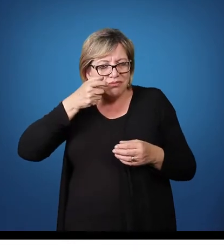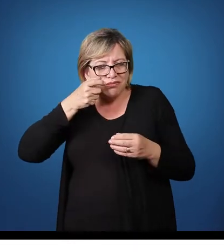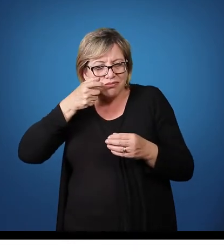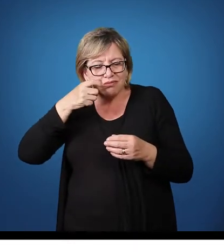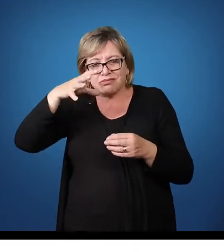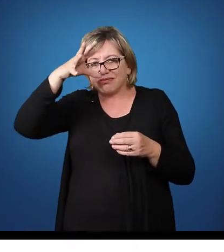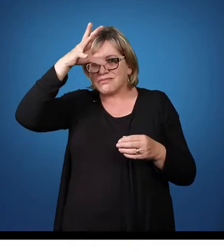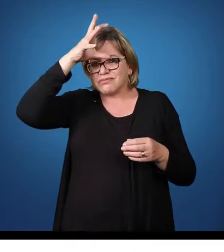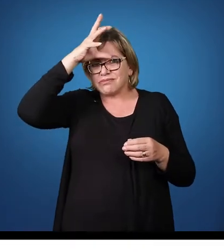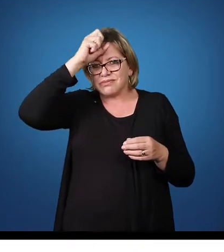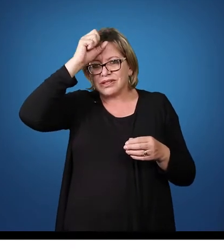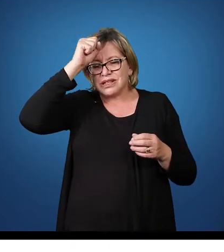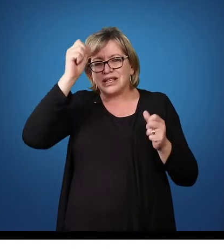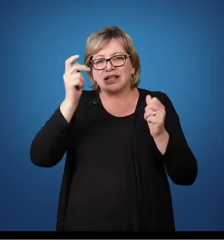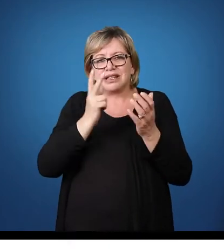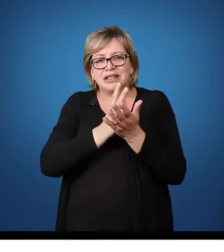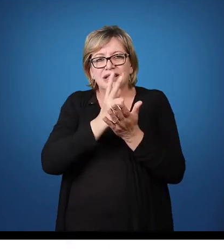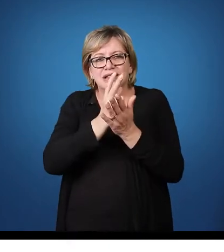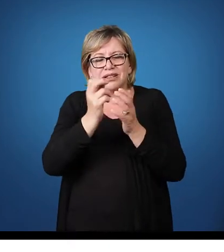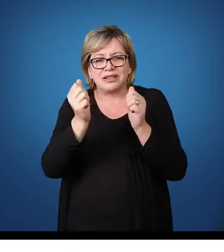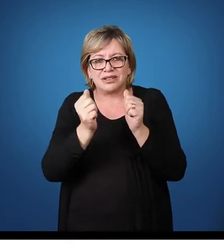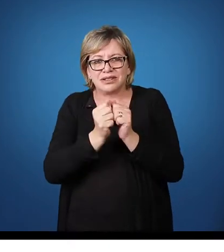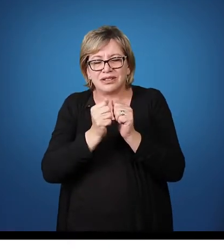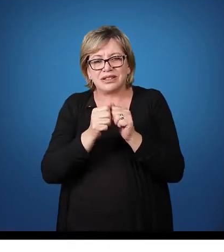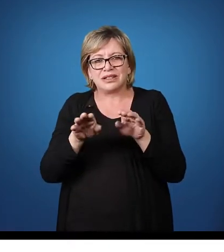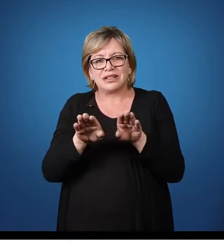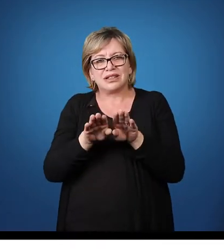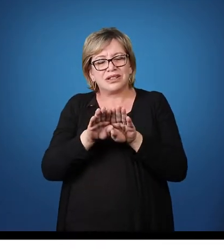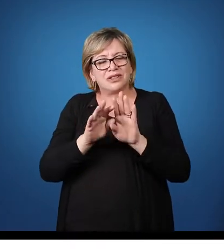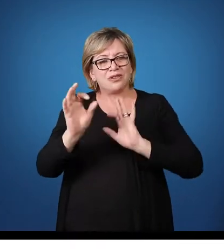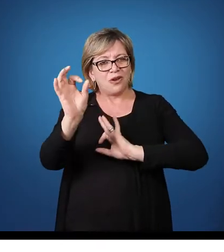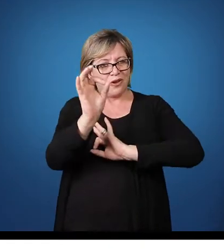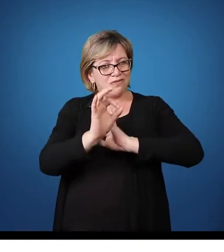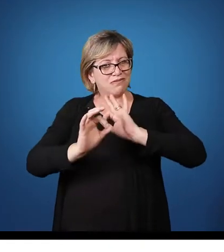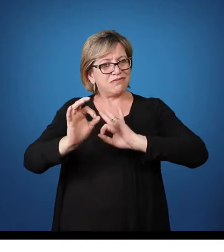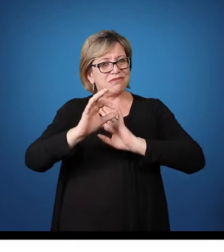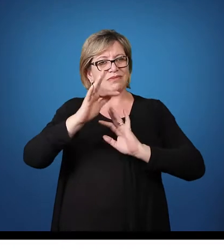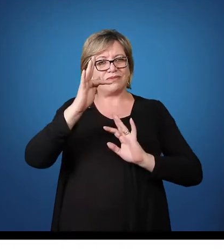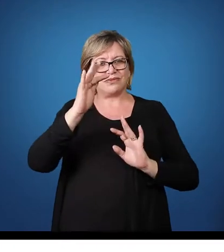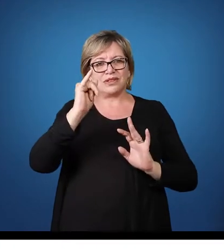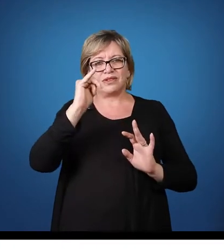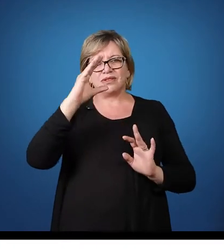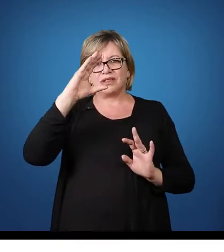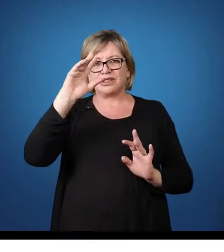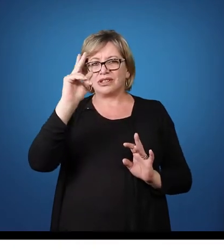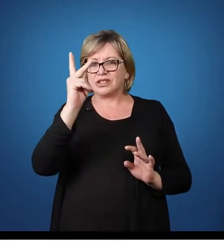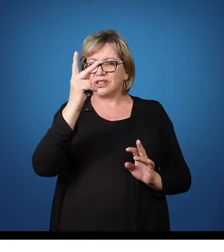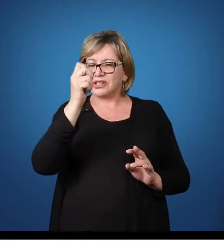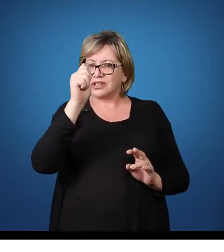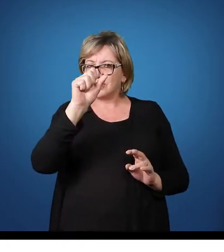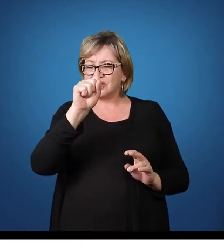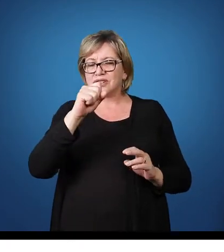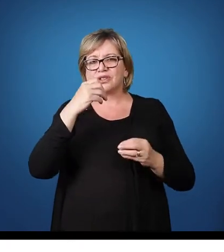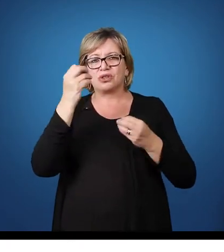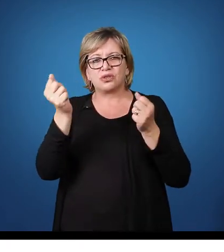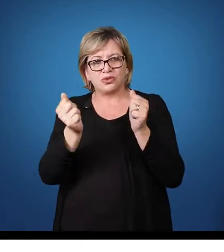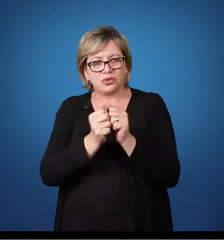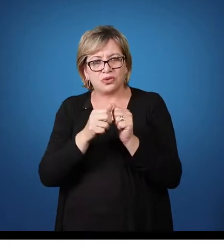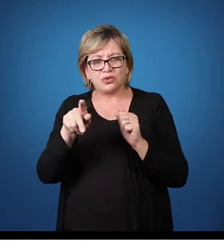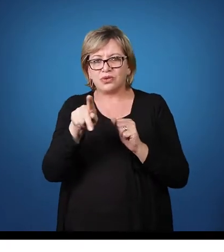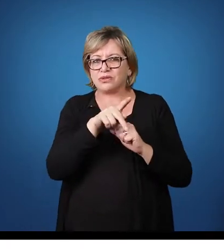essa avaliação. A gente elaborou essas fichas junto com o pessoal do Ensino Fundamental 2,